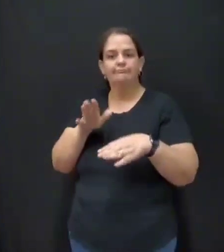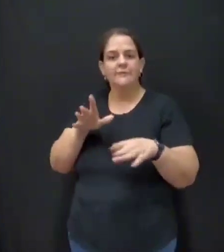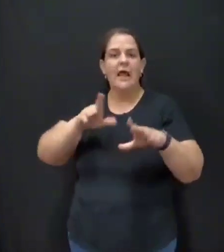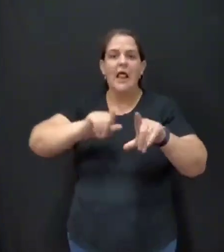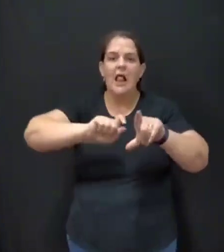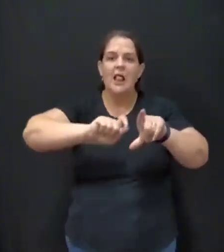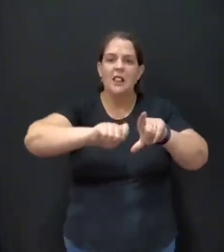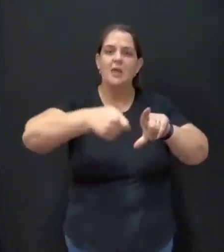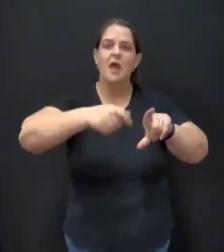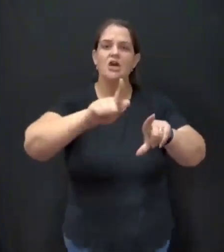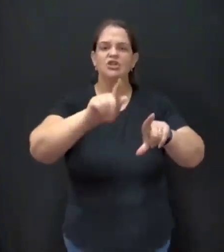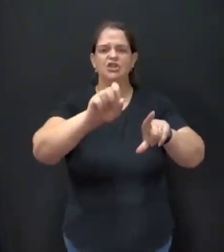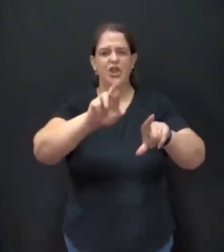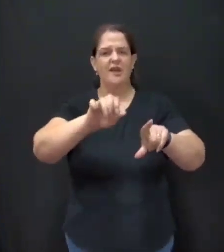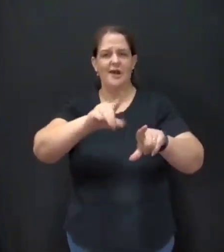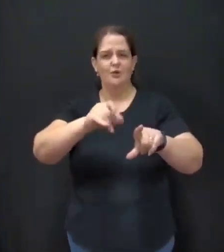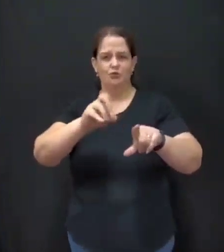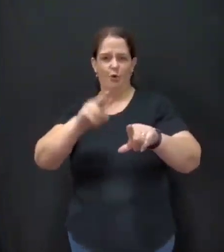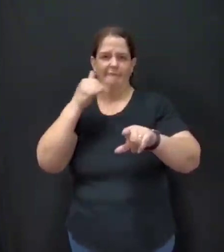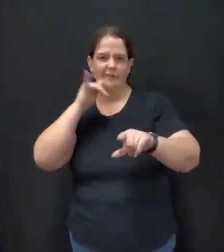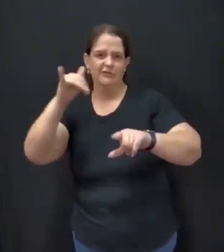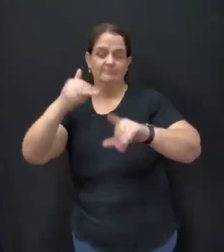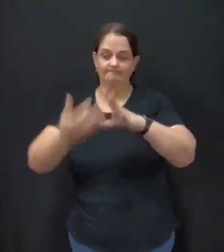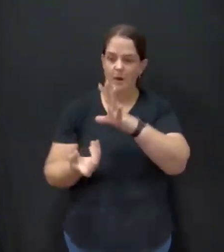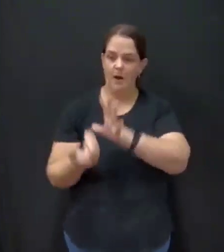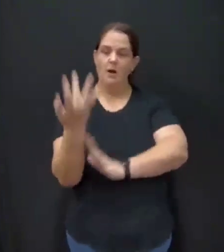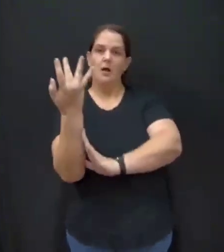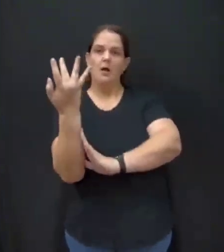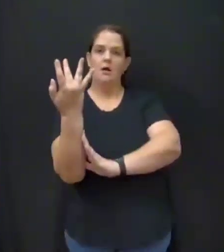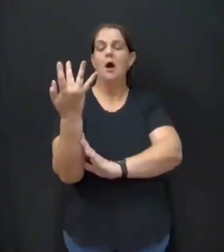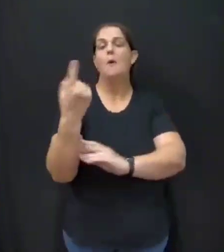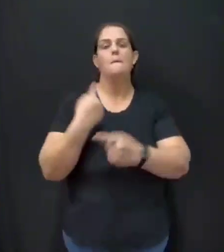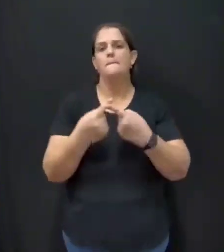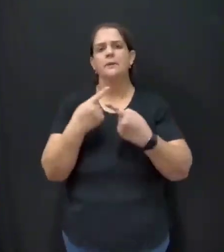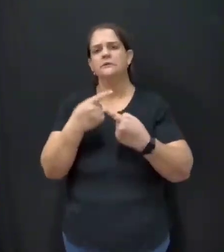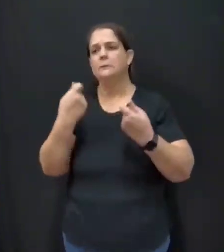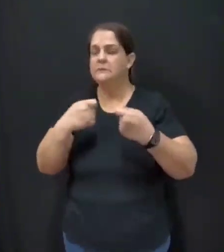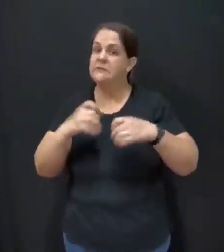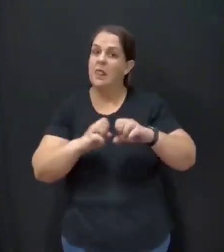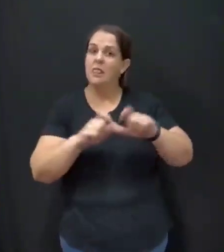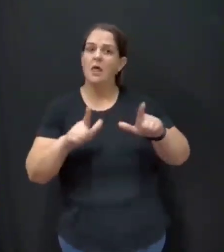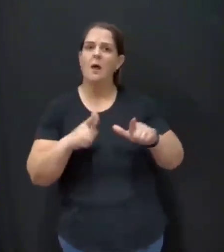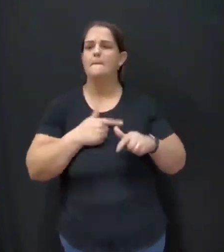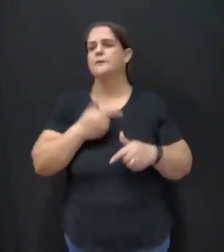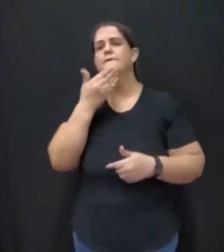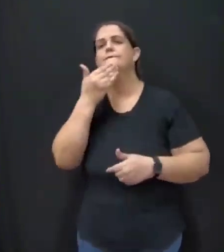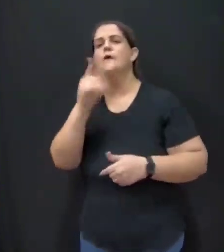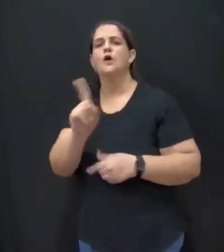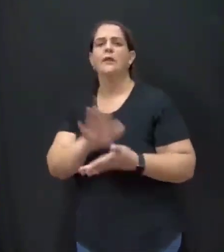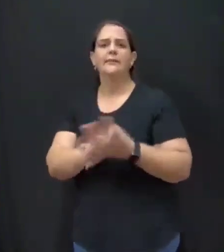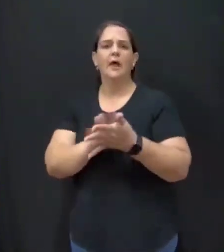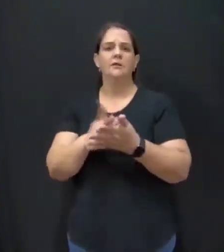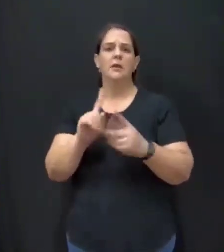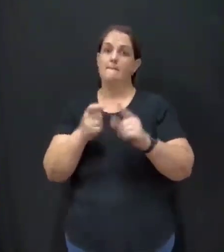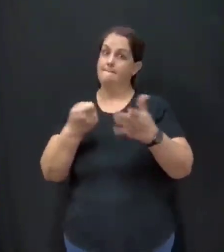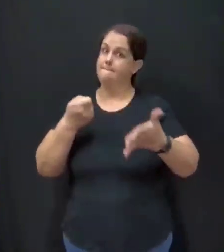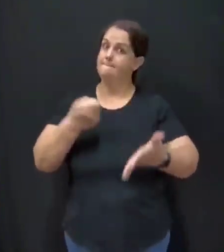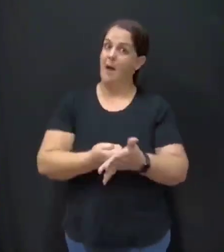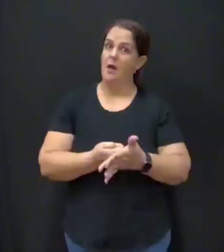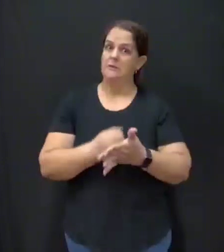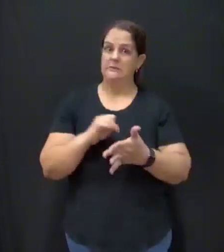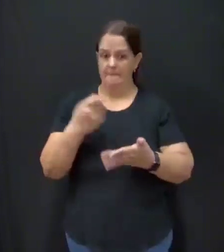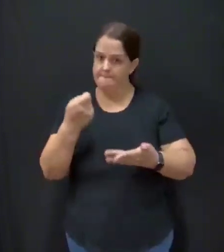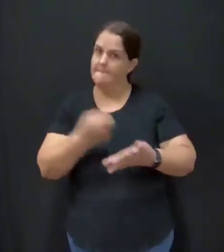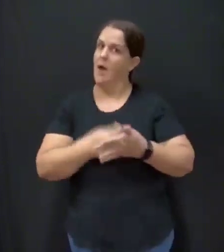energia vai embora. Tem que resolver. Ninguém está pedindo favor nenhum para a Copel. Só estão exigindo o que pagam. E se pagam, tem que ter um